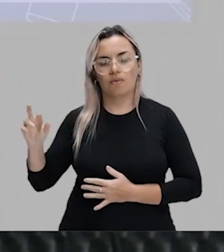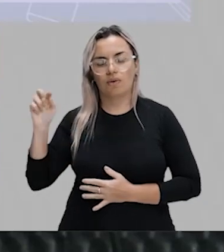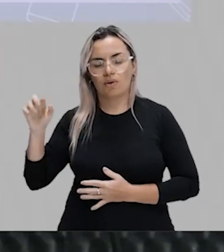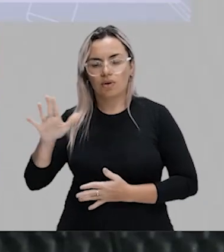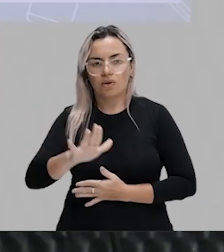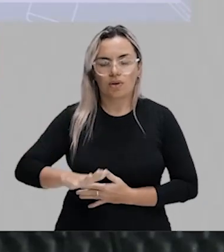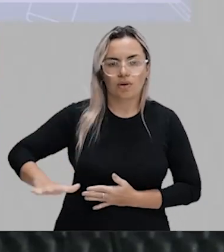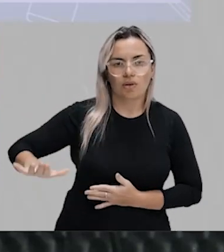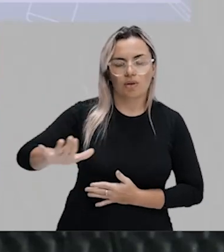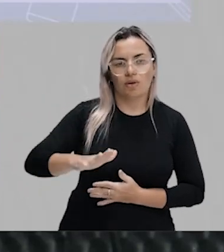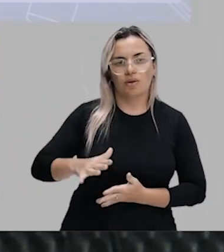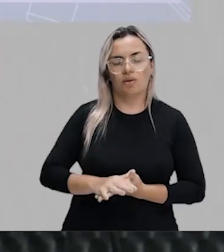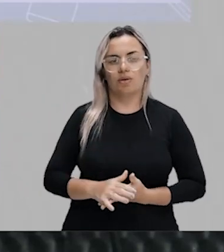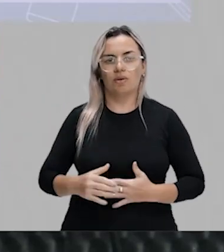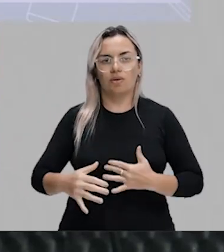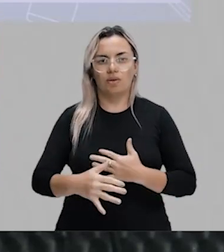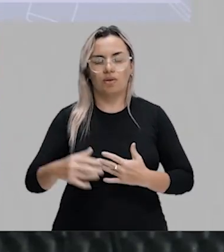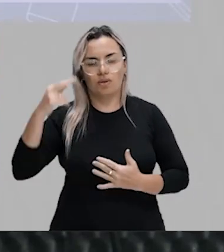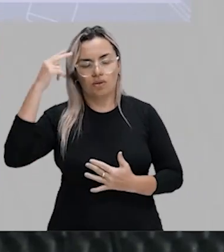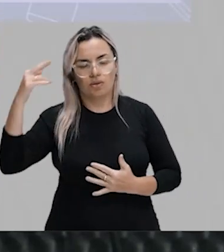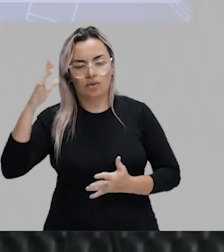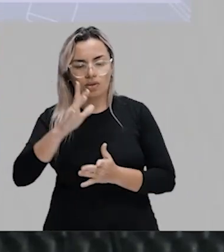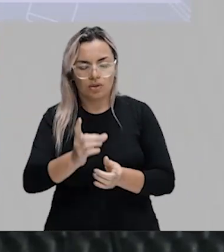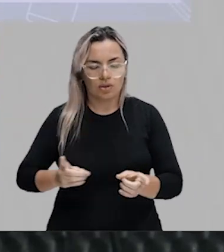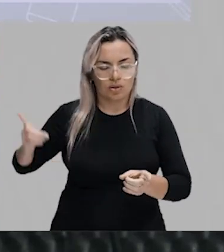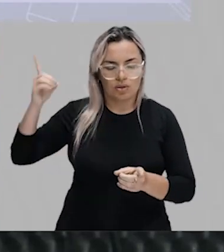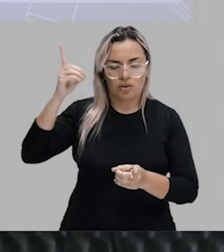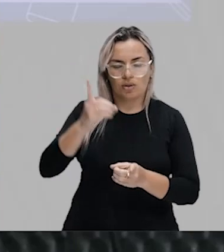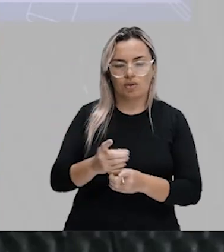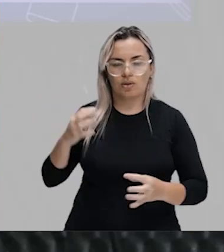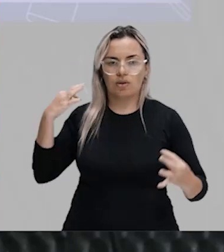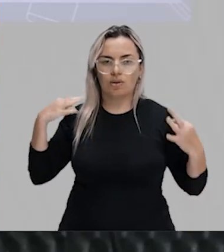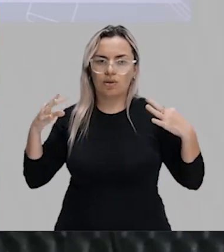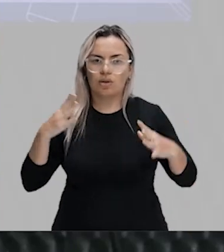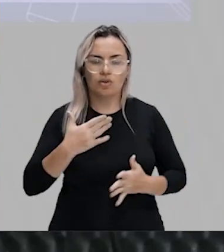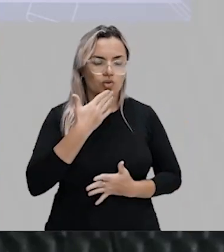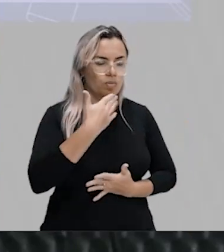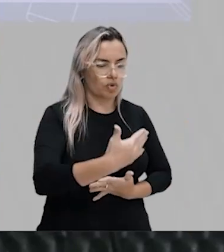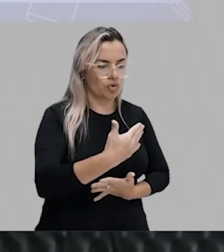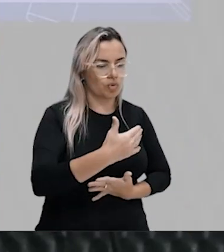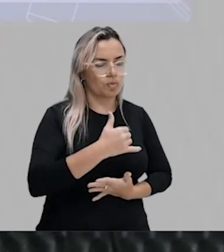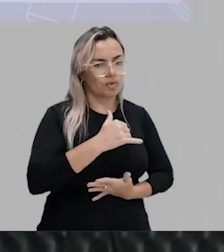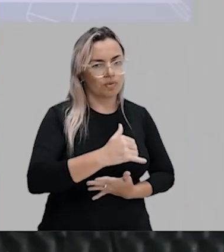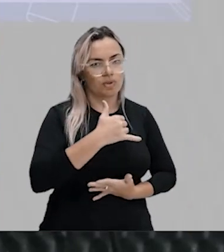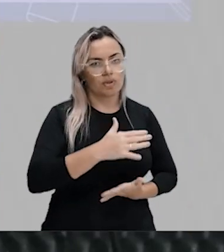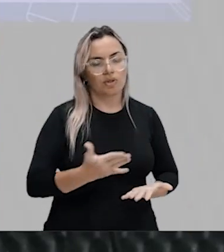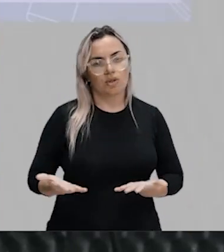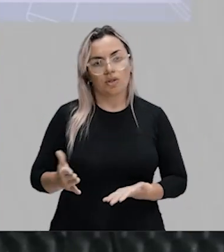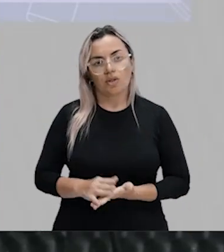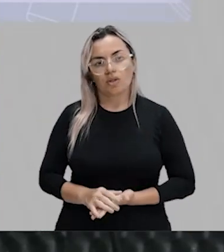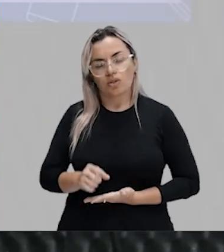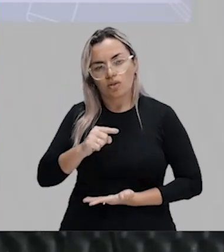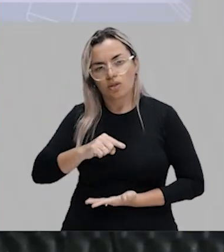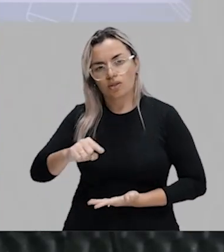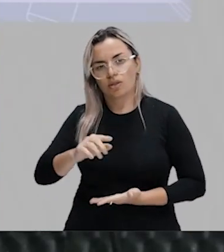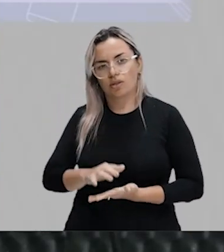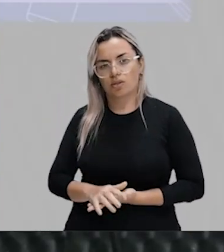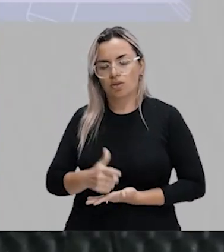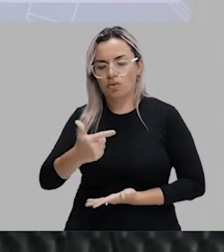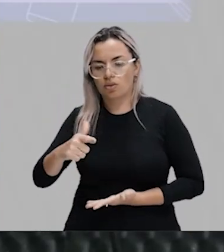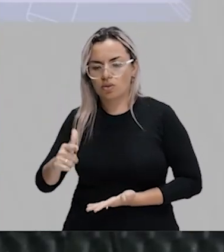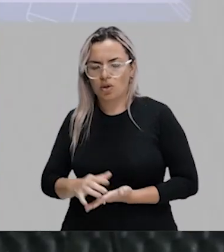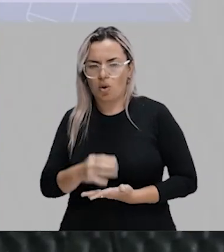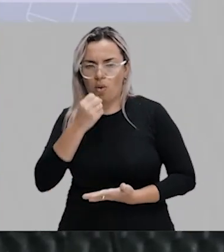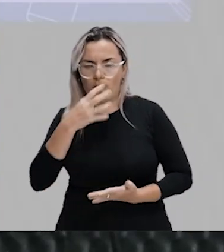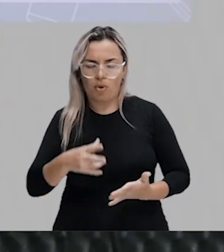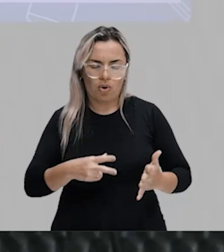do centro histórico. Encontrar um turista. Que te pedir uma informação. Se você não tiver um bom vocabulário. Mesmo que você tenha